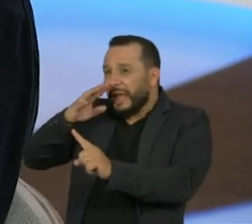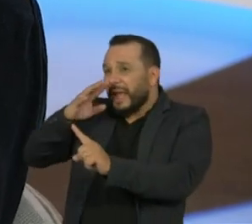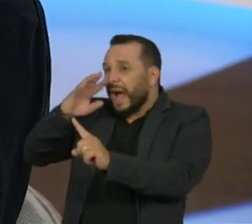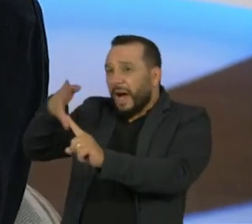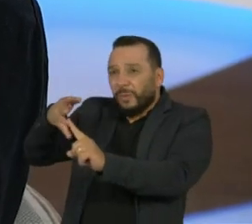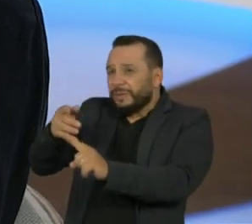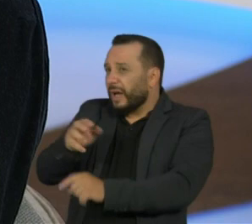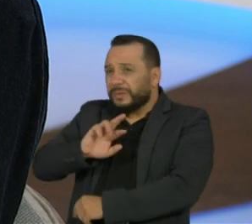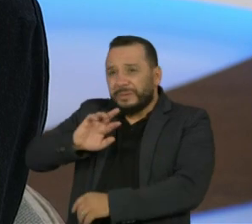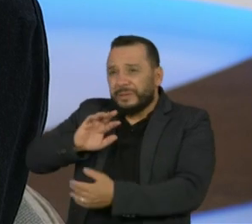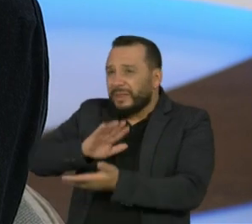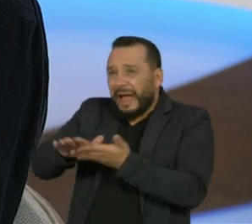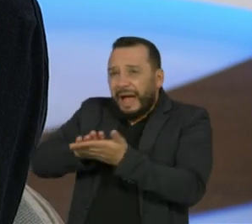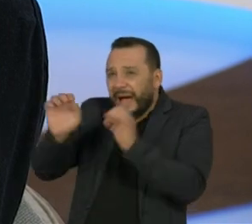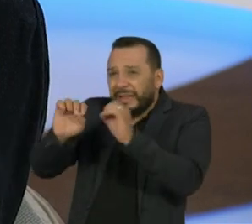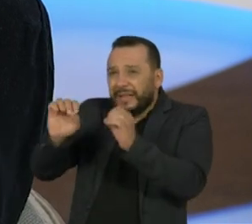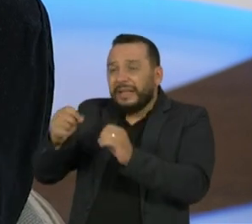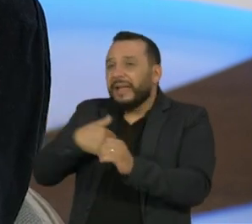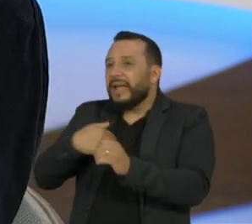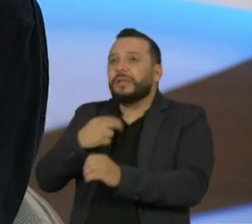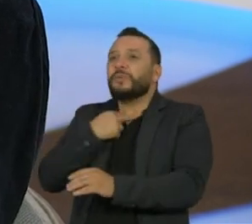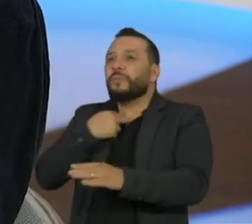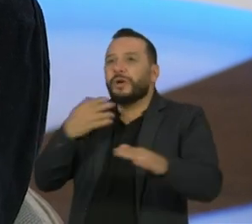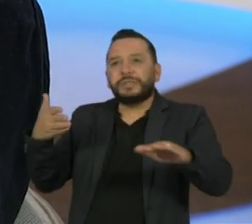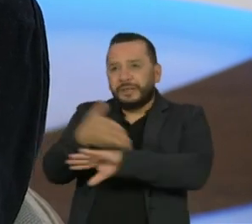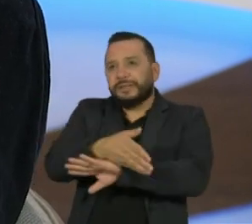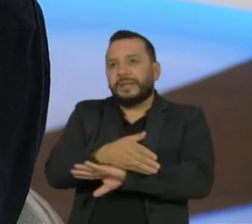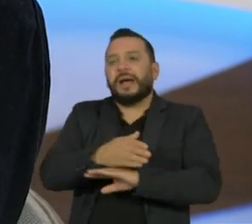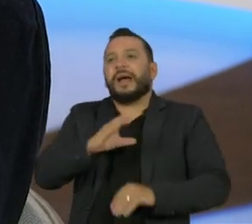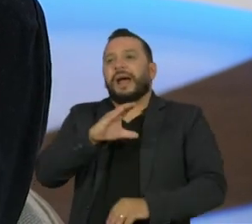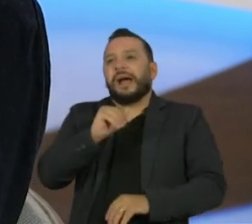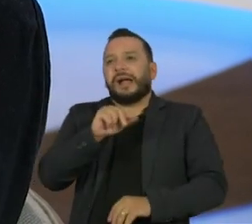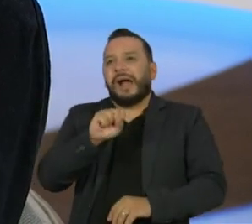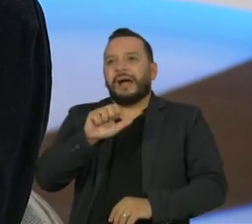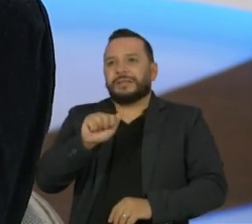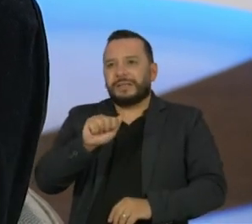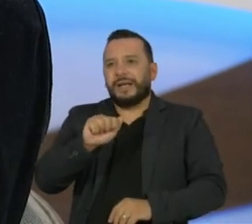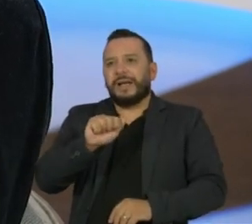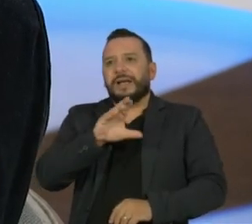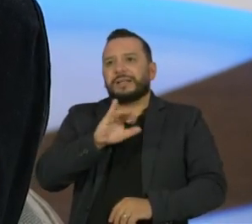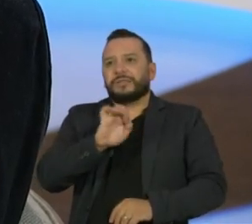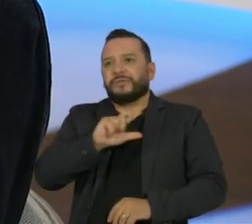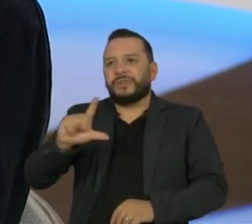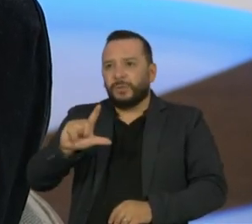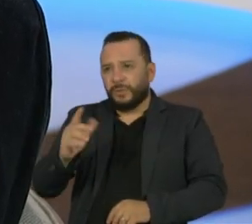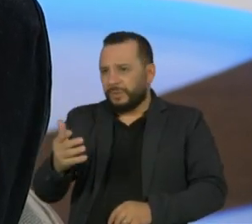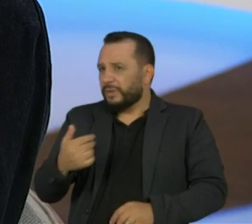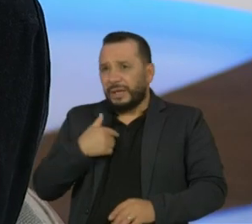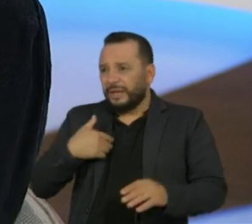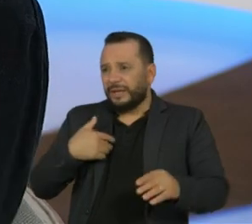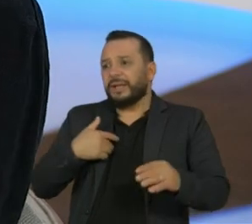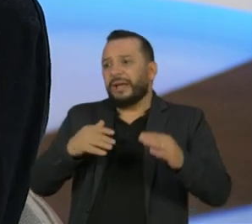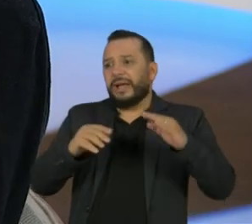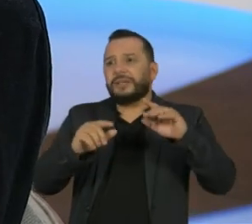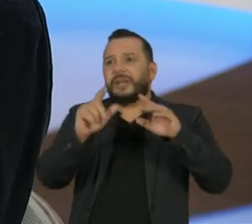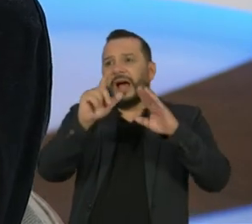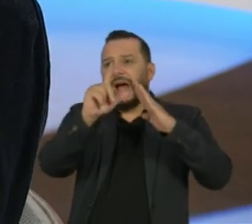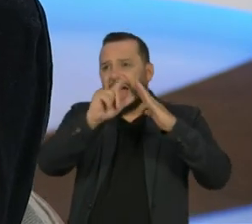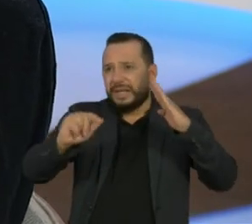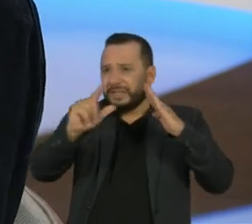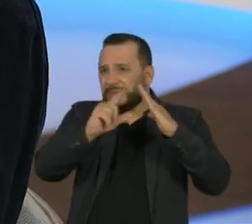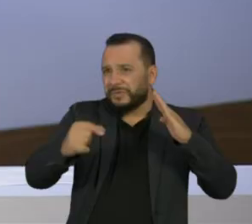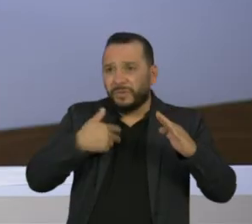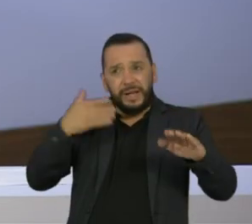réu ele era, teve o seu sigilo telefônico quebrado ilegalmente, os áudios